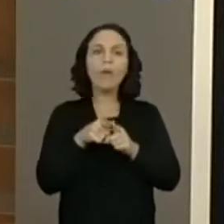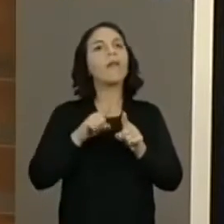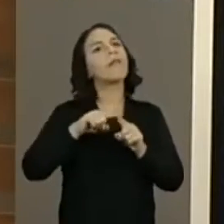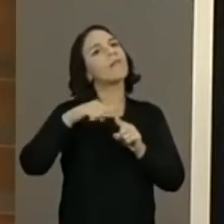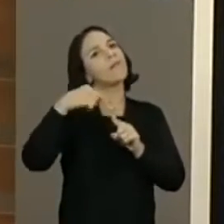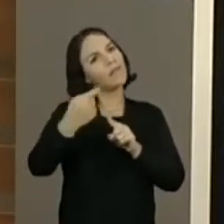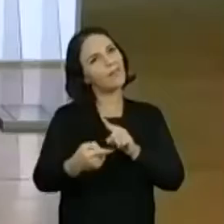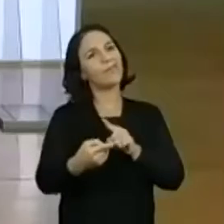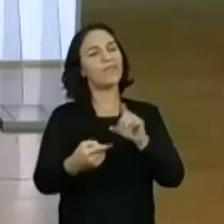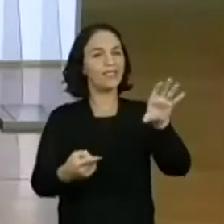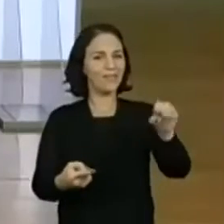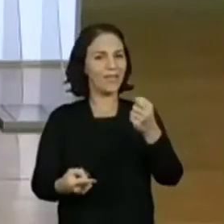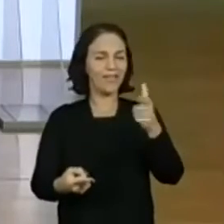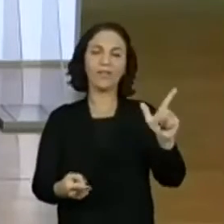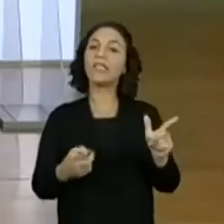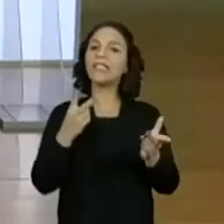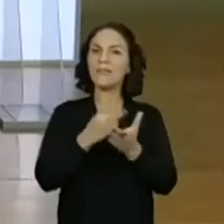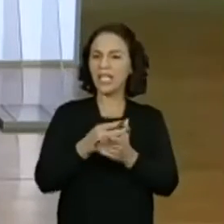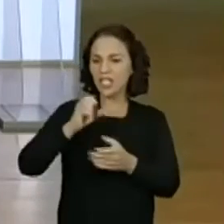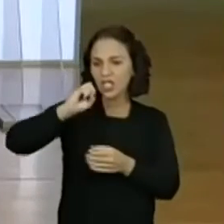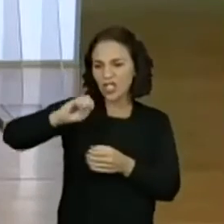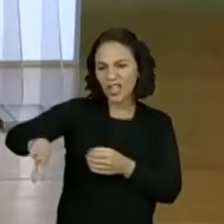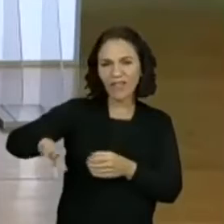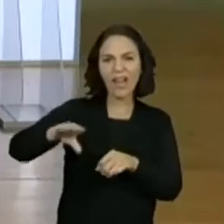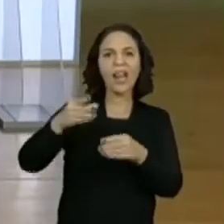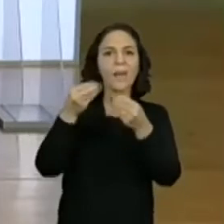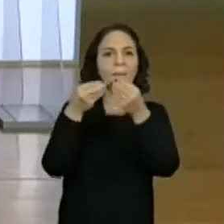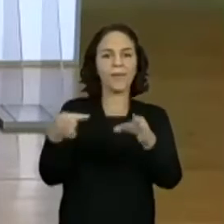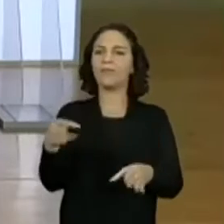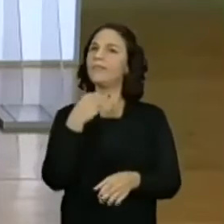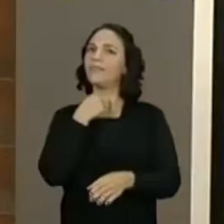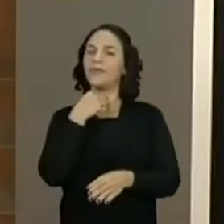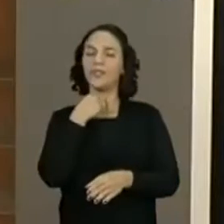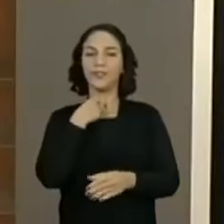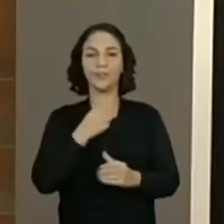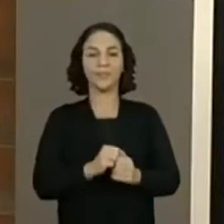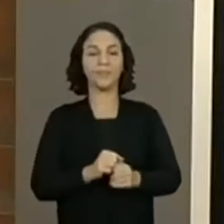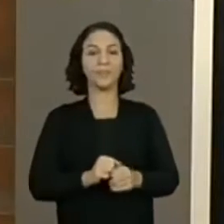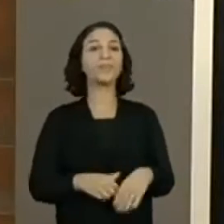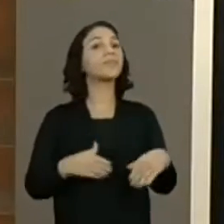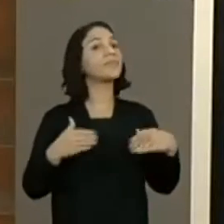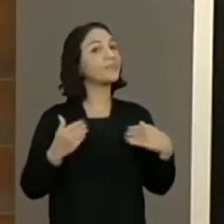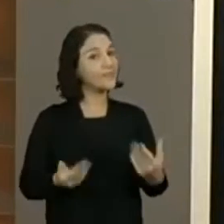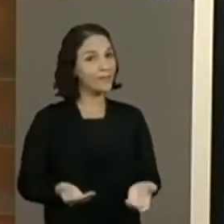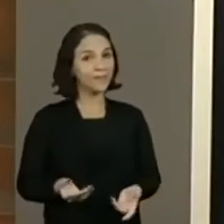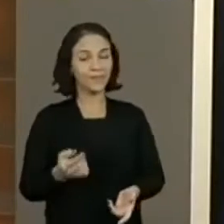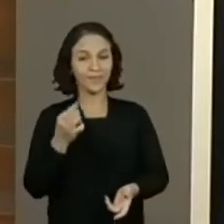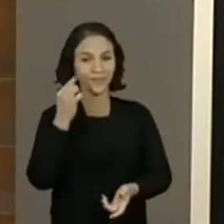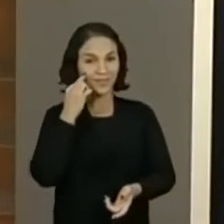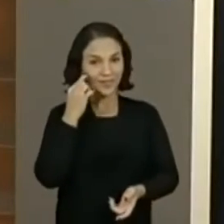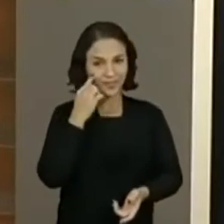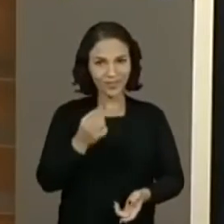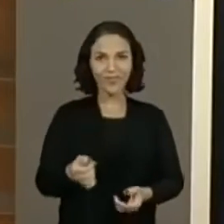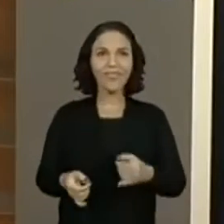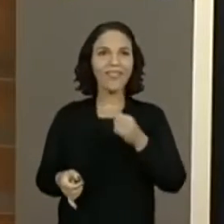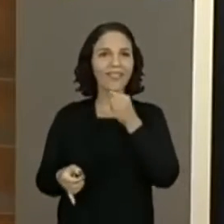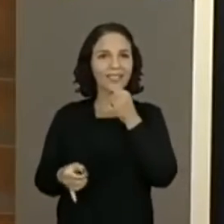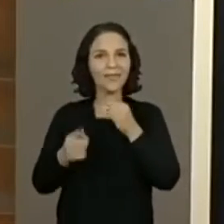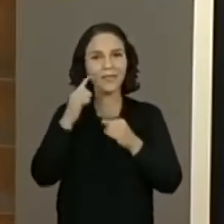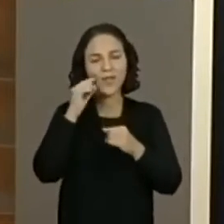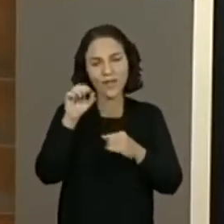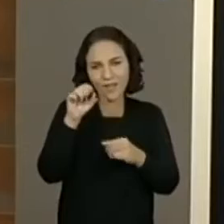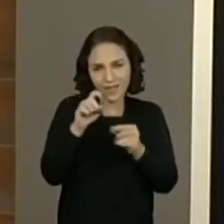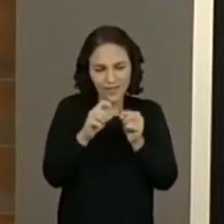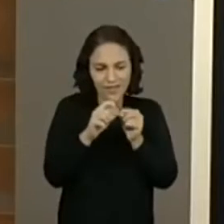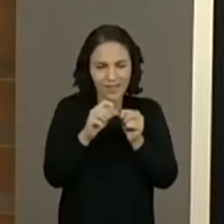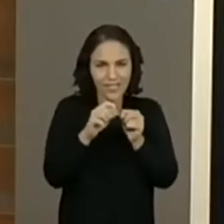desperdício. Sempre. E aí nós fazíamos o quê? Nós pegávamos a espiga de milho, debulhávamos alguns grãos,